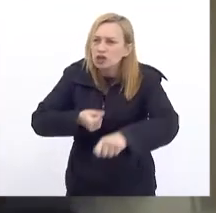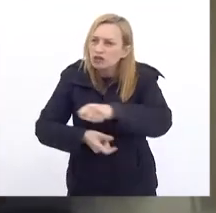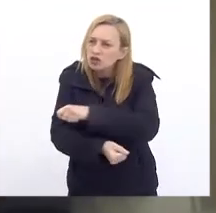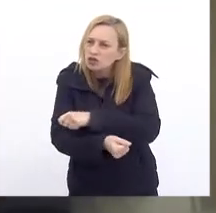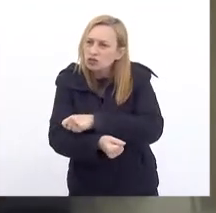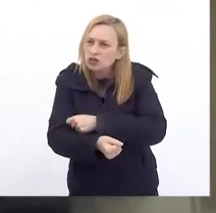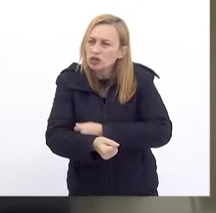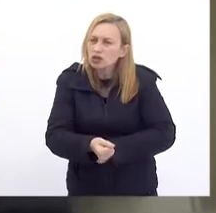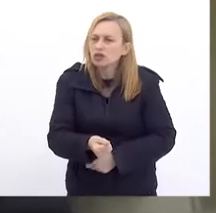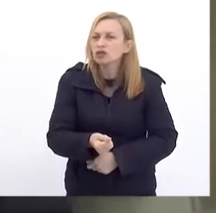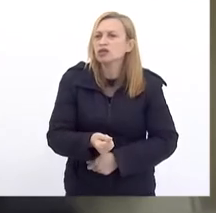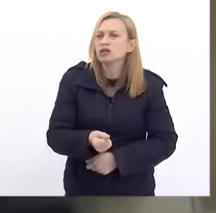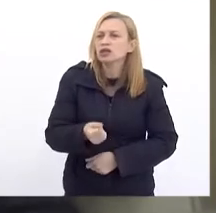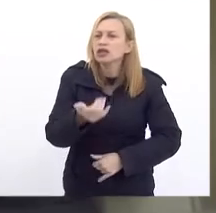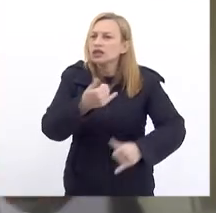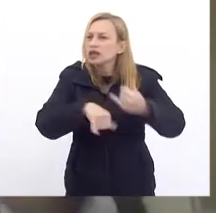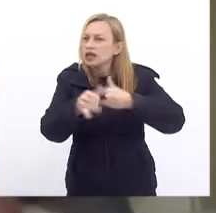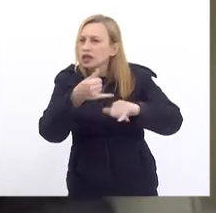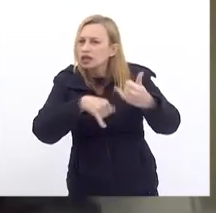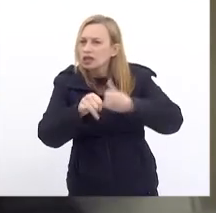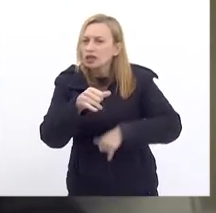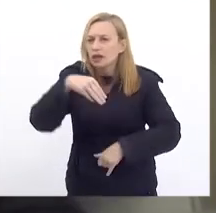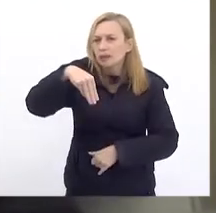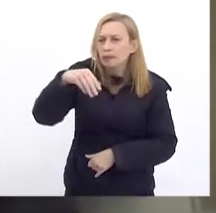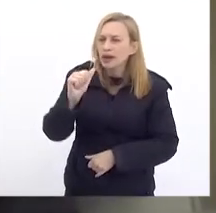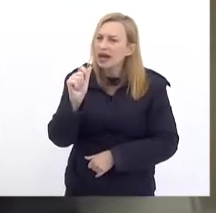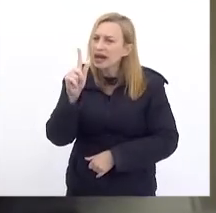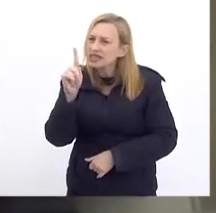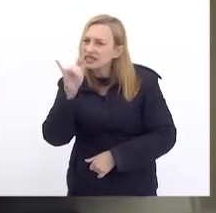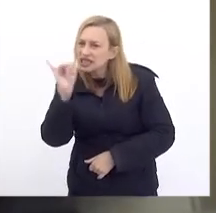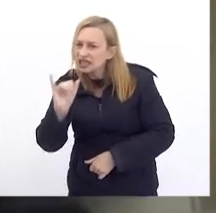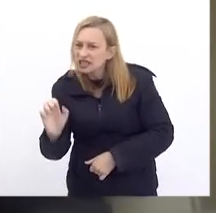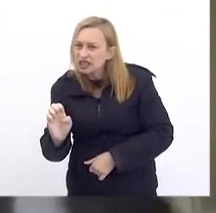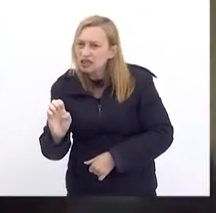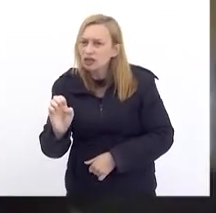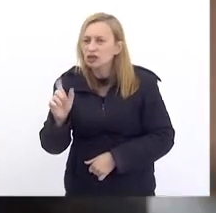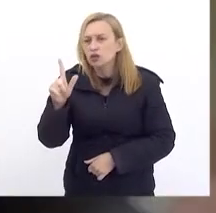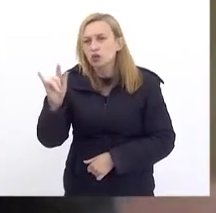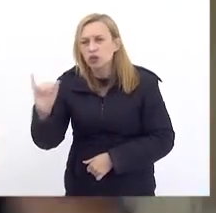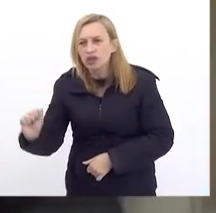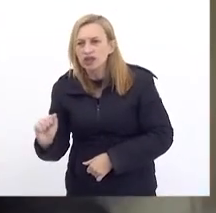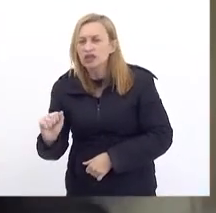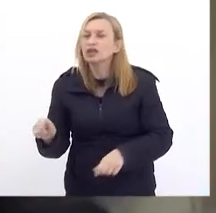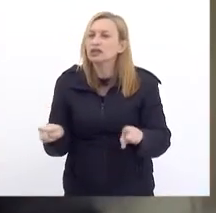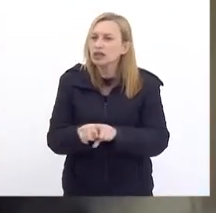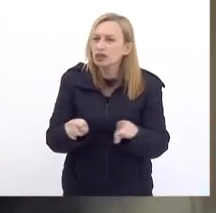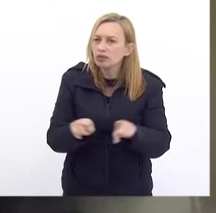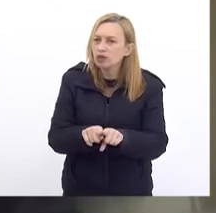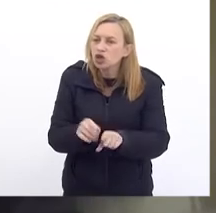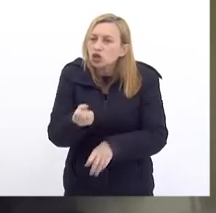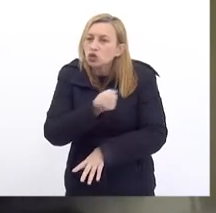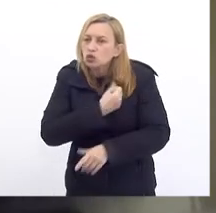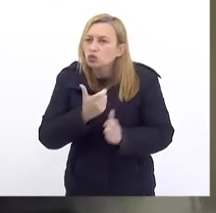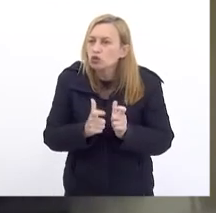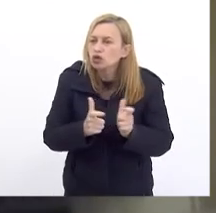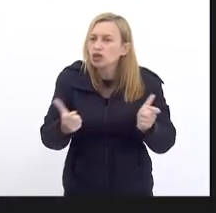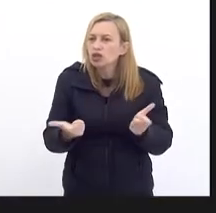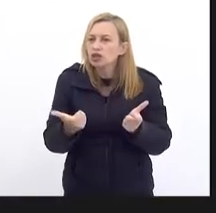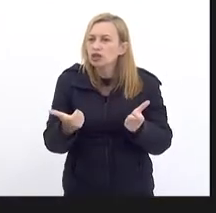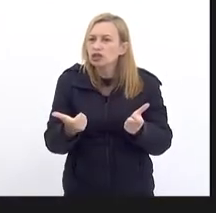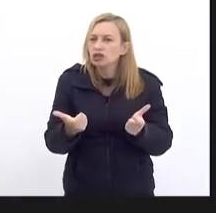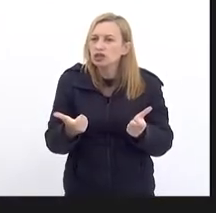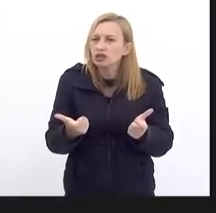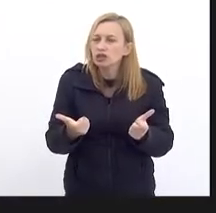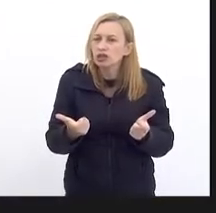Previstos Da Neoquímica O Magazine Luiza E sem contar O inúmero Quantidade De